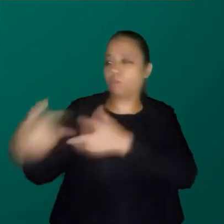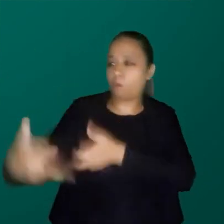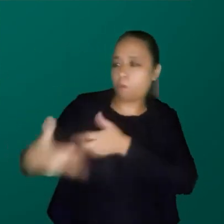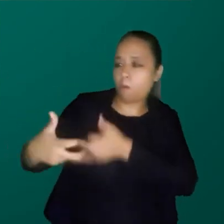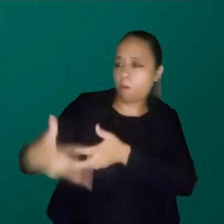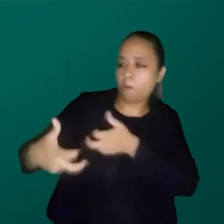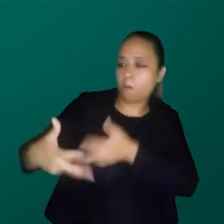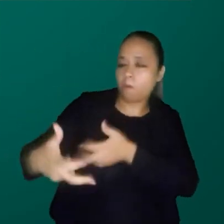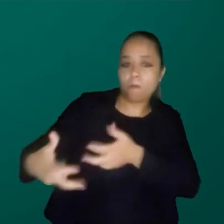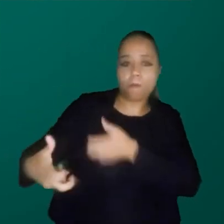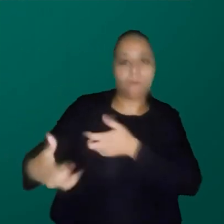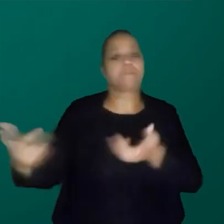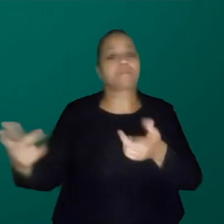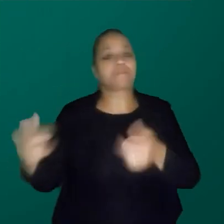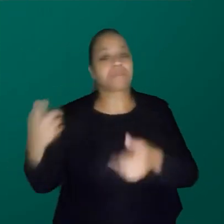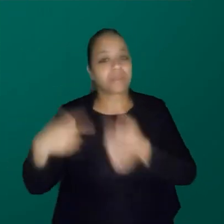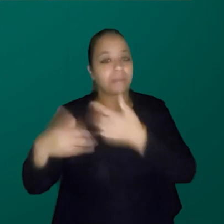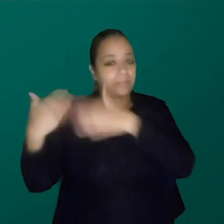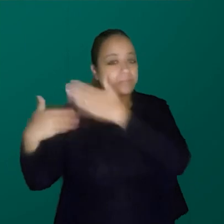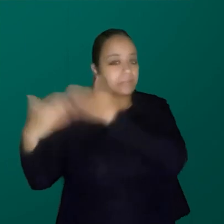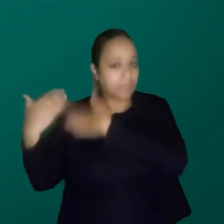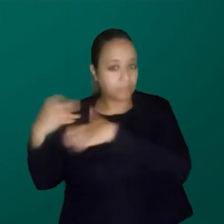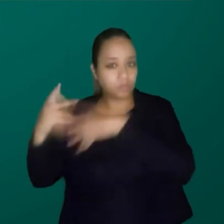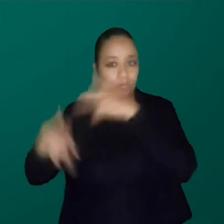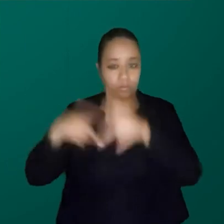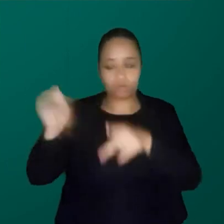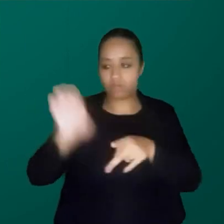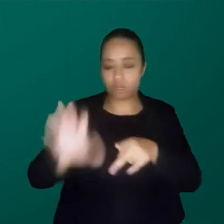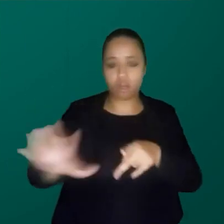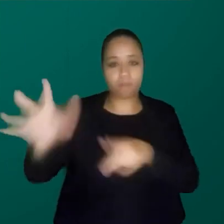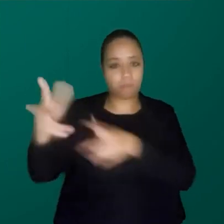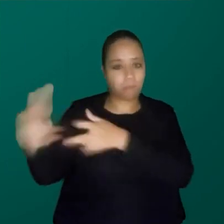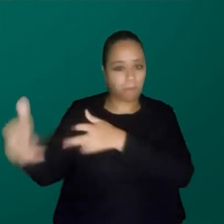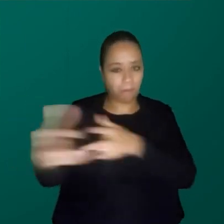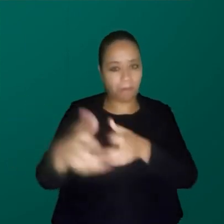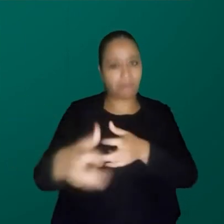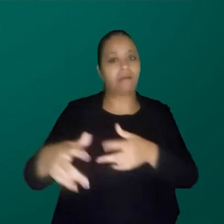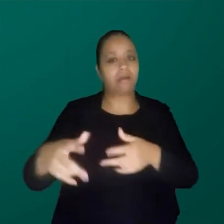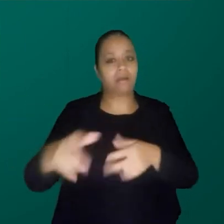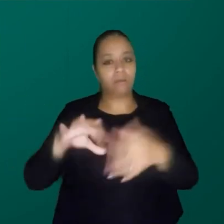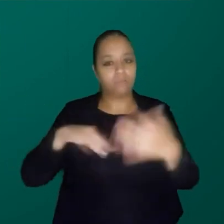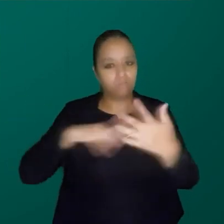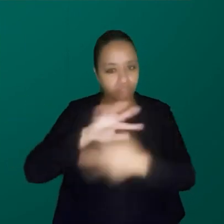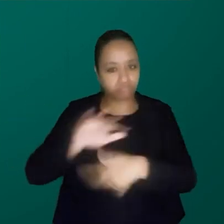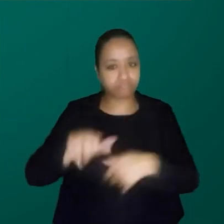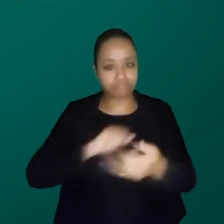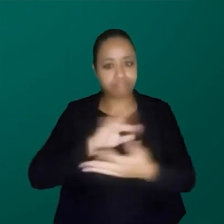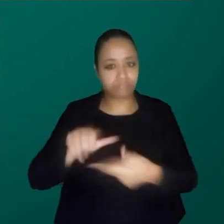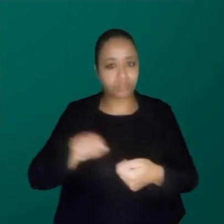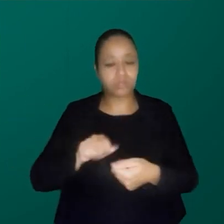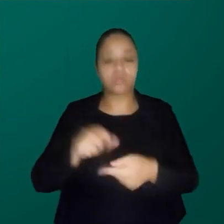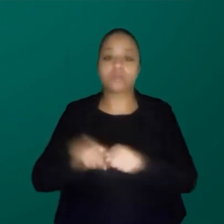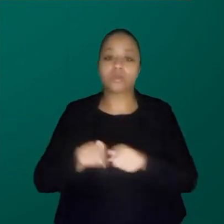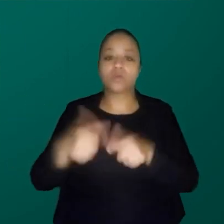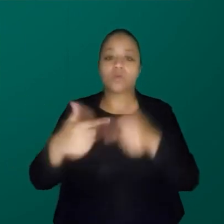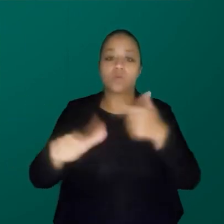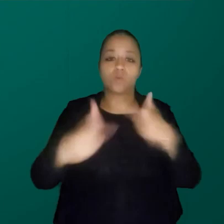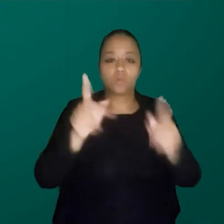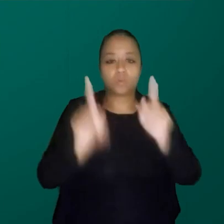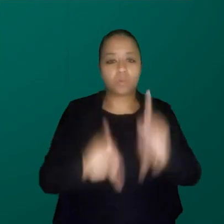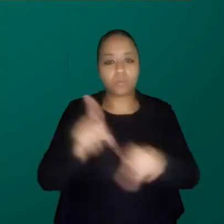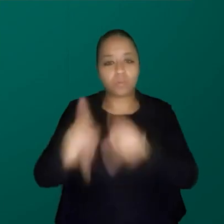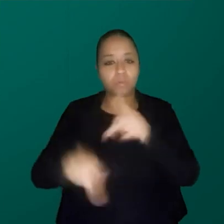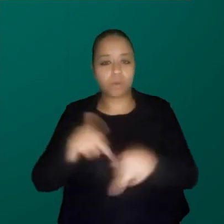europeus fizeram no mundo e coisificaram outros povos que não